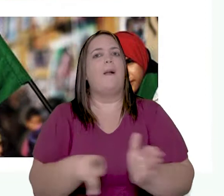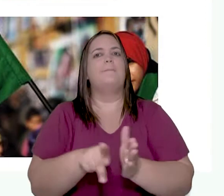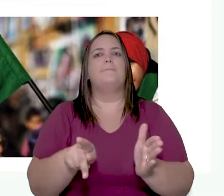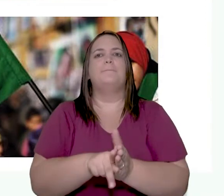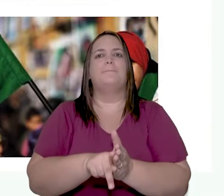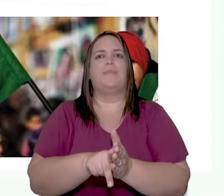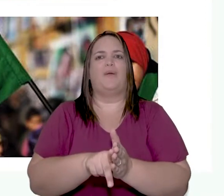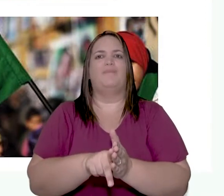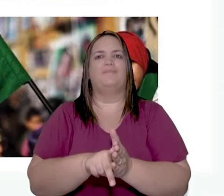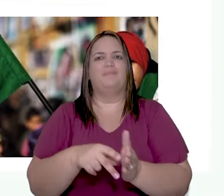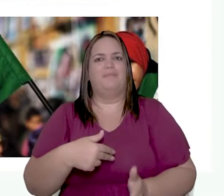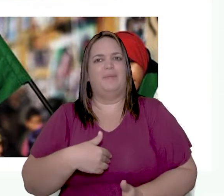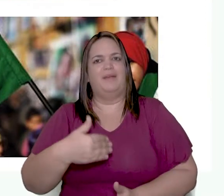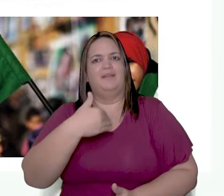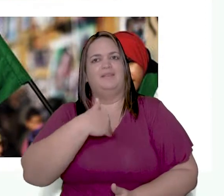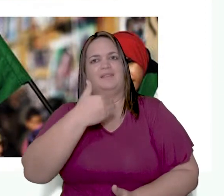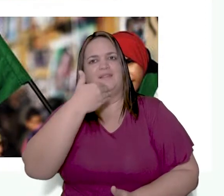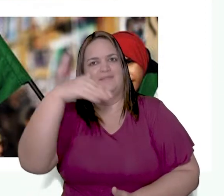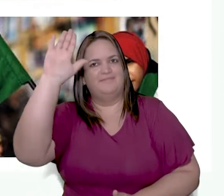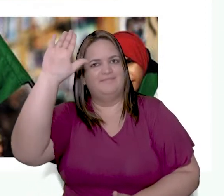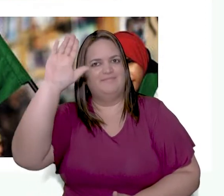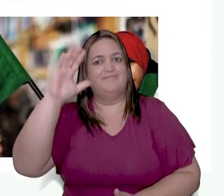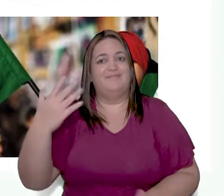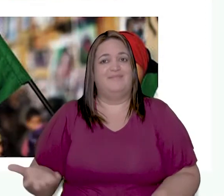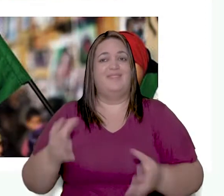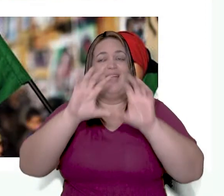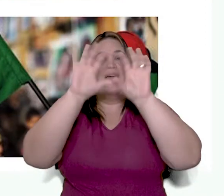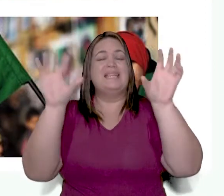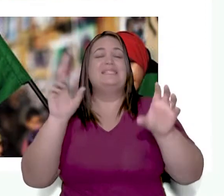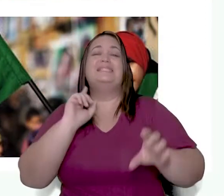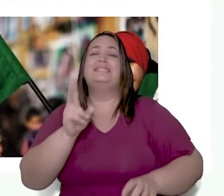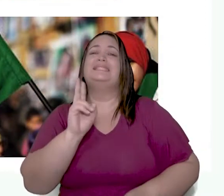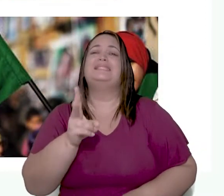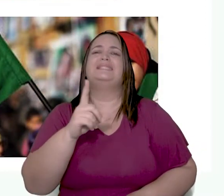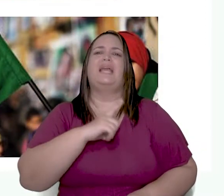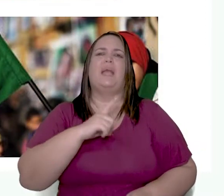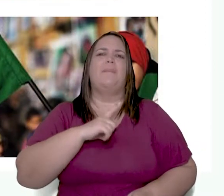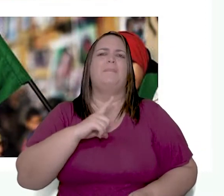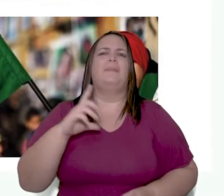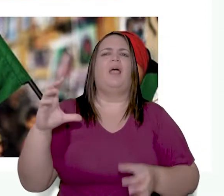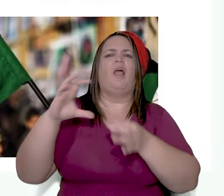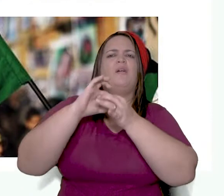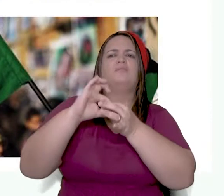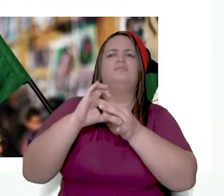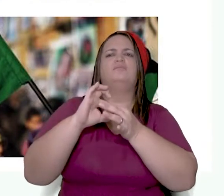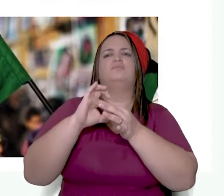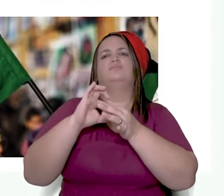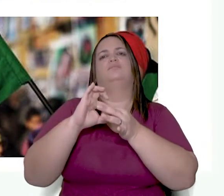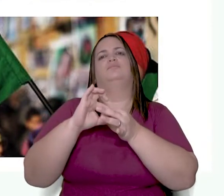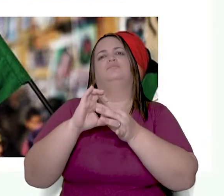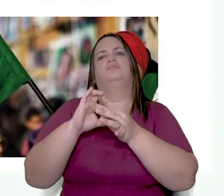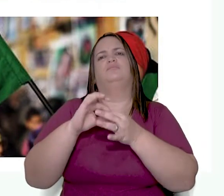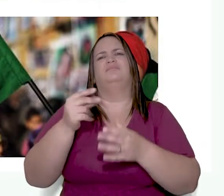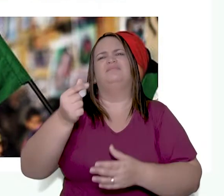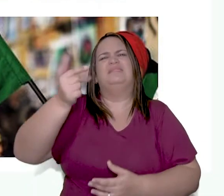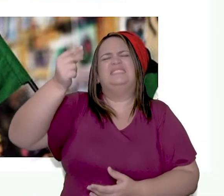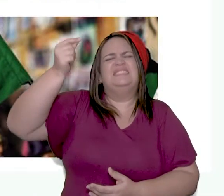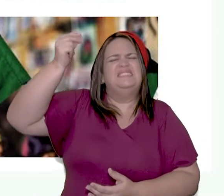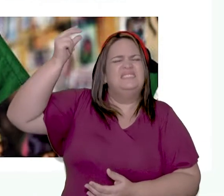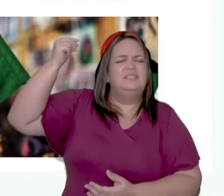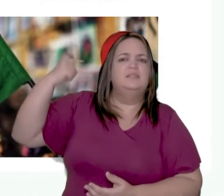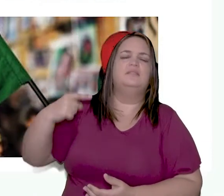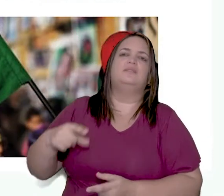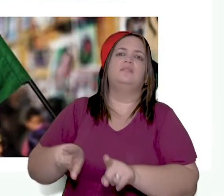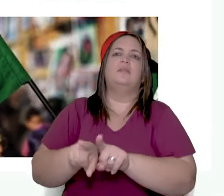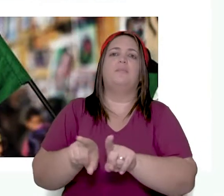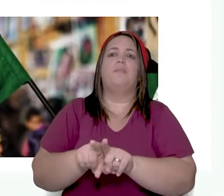religião islâmica e a língua árabe. Essa parcela do continente sempre manteve